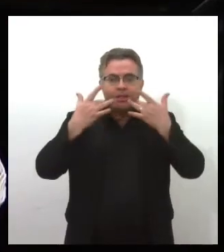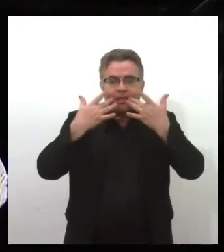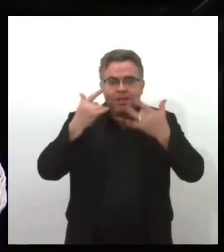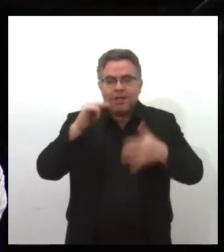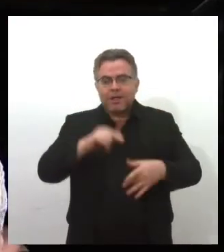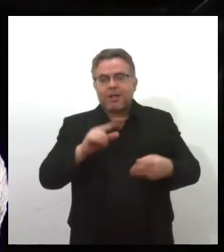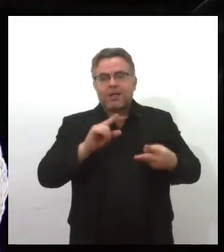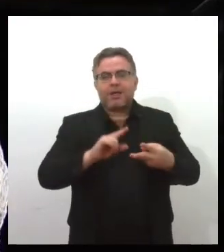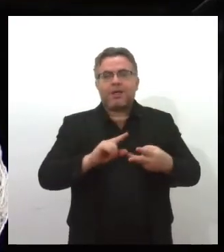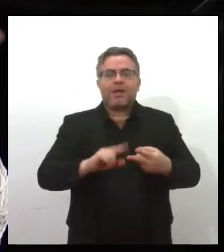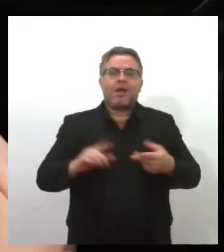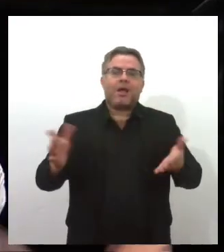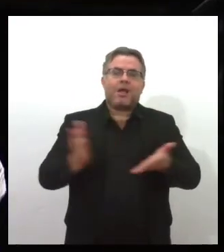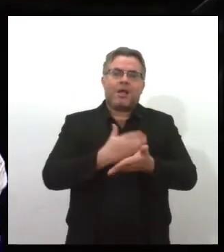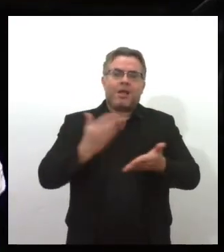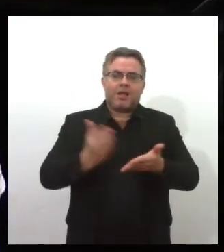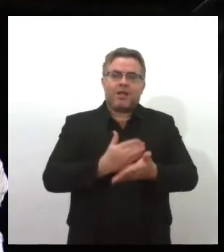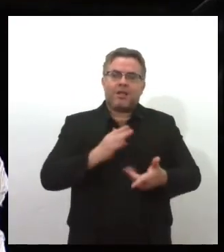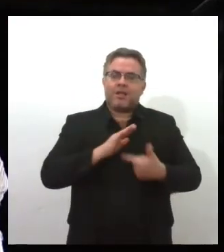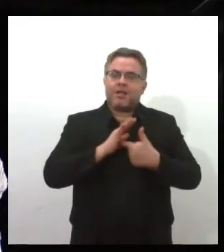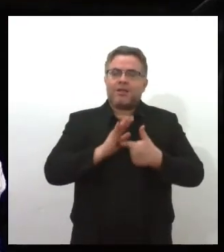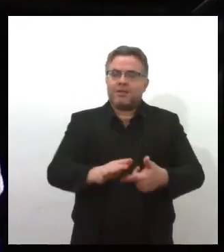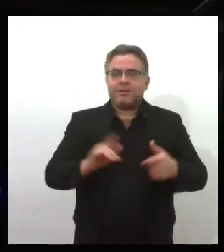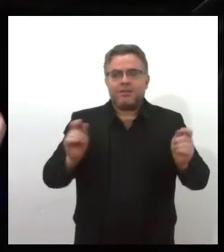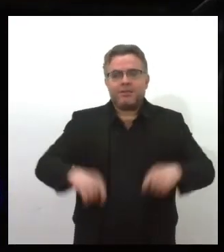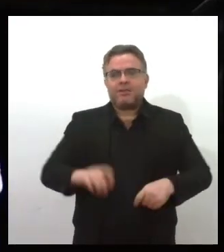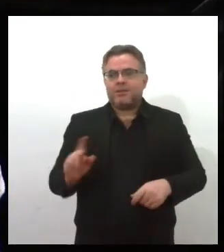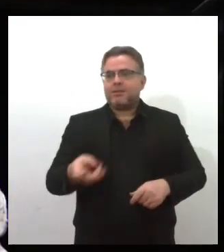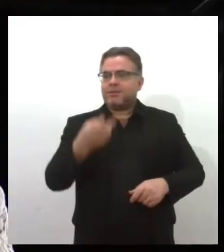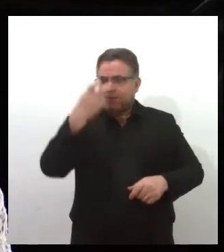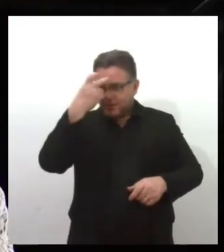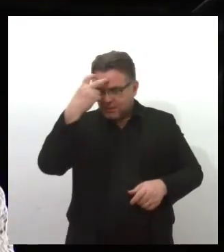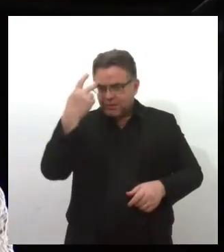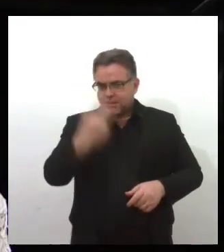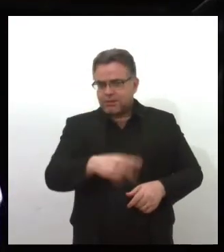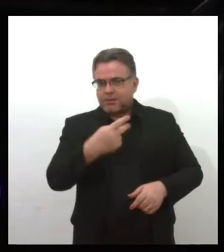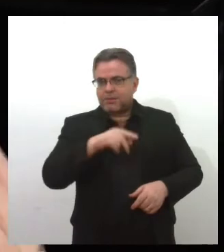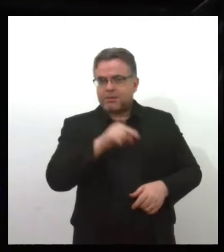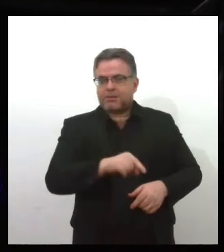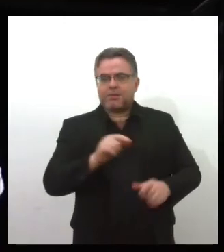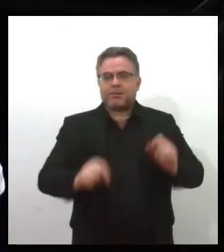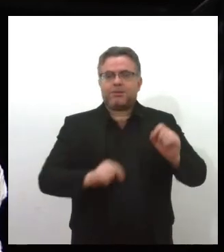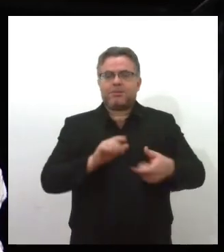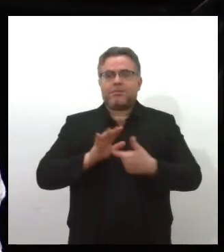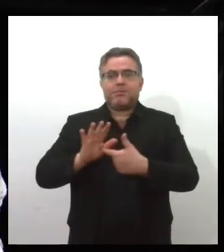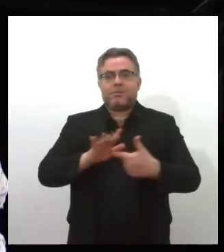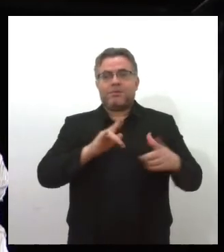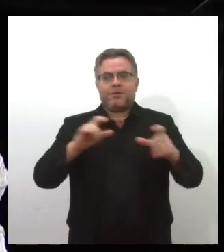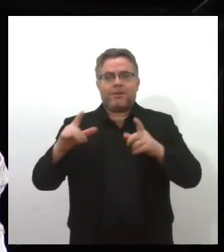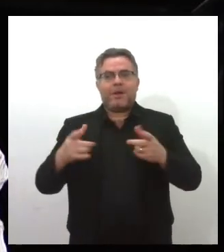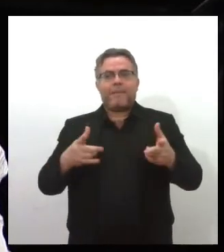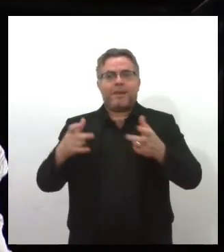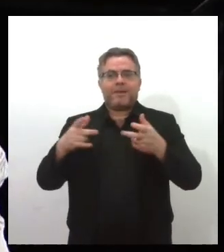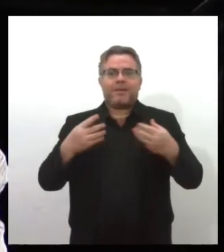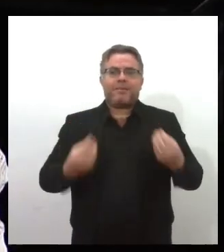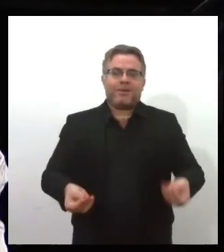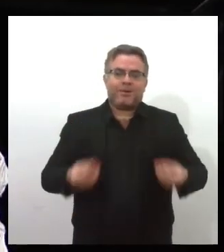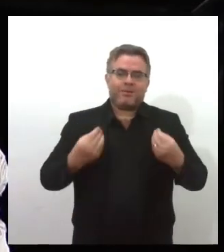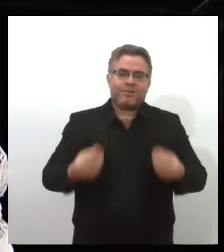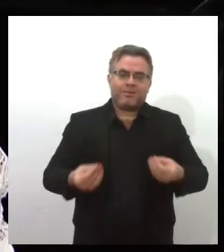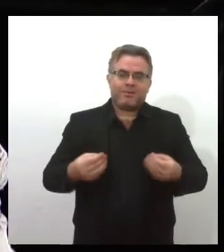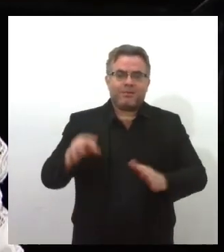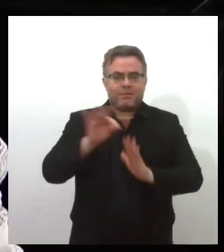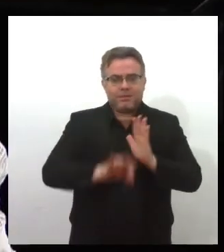uma livraria, então também era um centro de cultura. E nessas imagens a gente pode perceber, através de